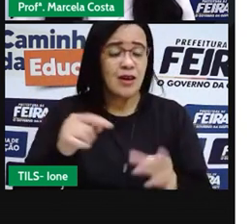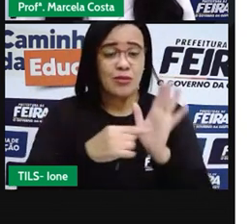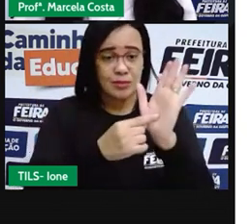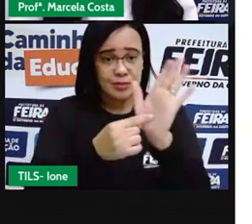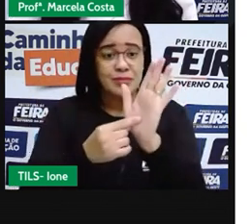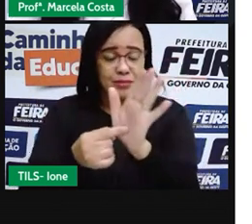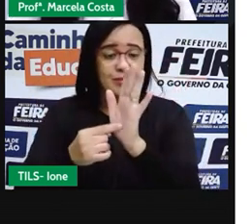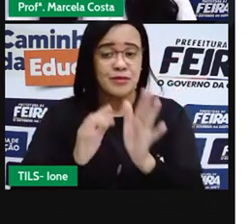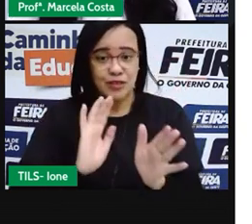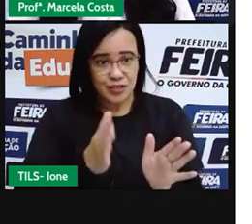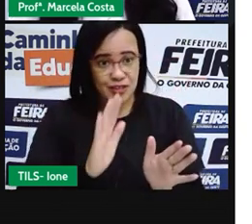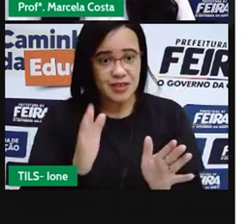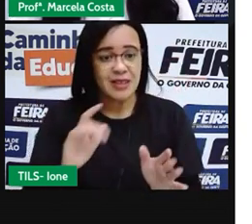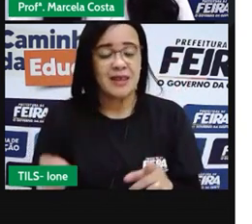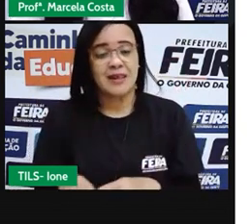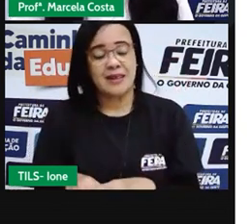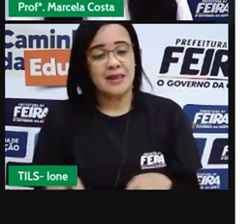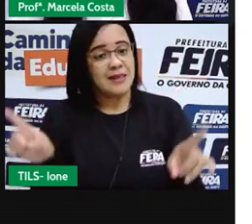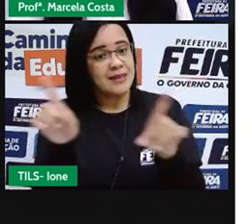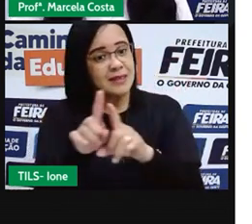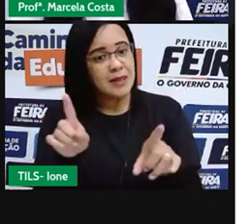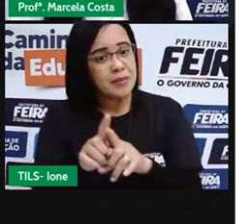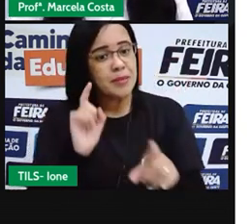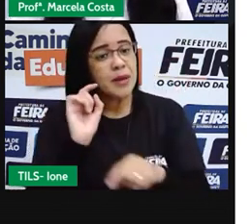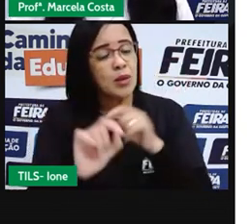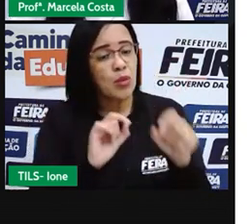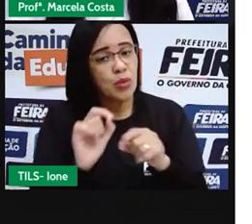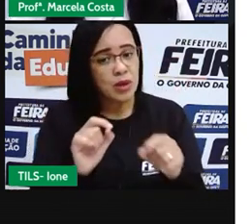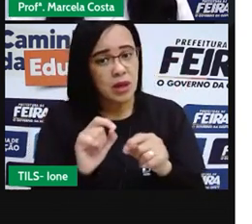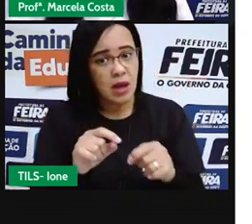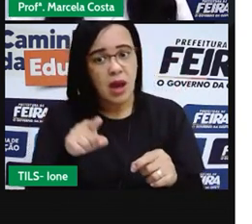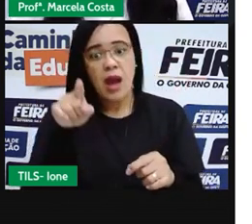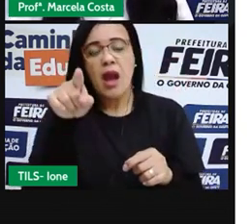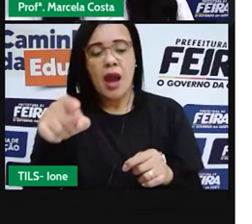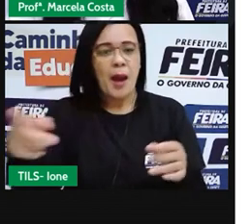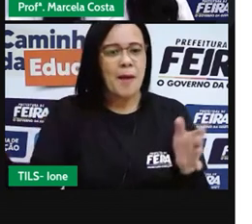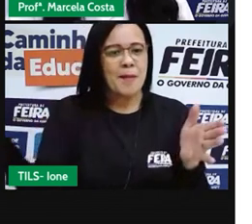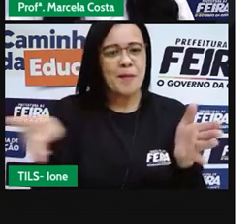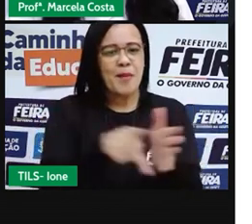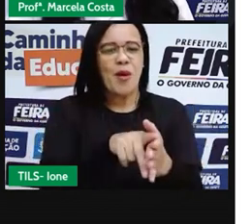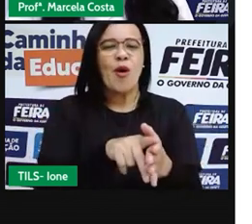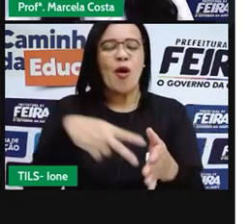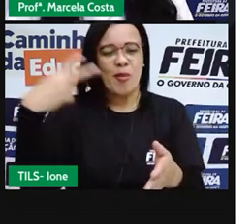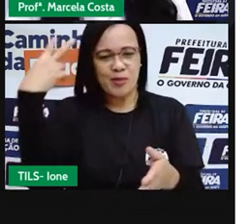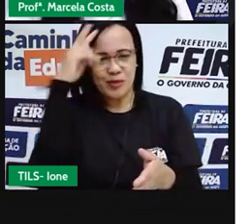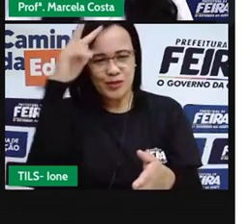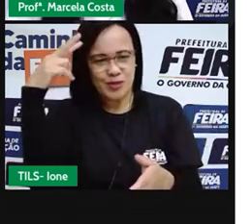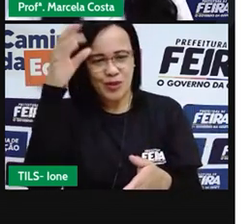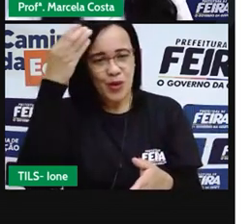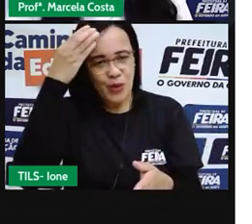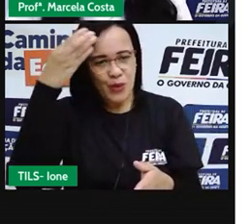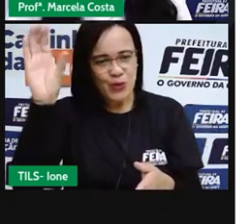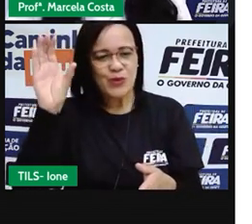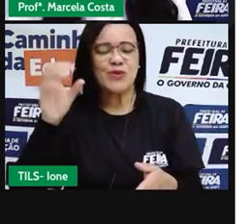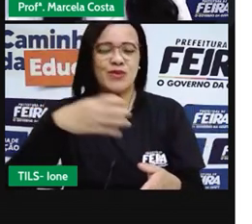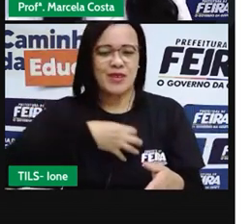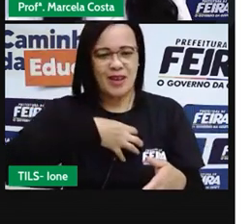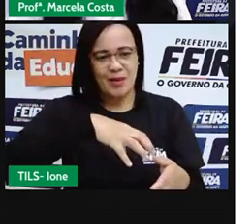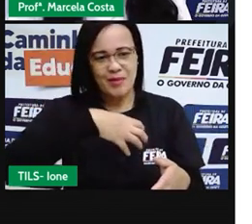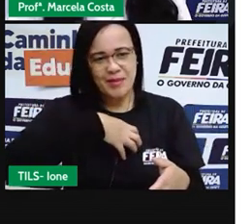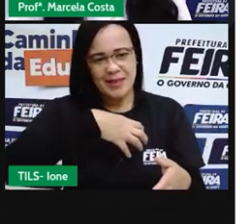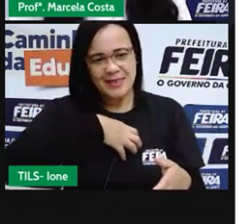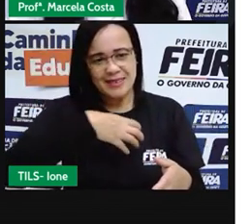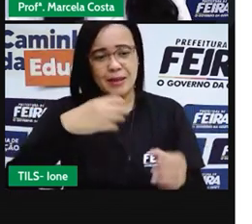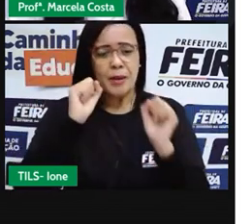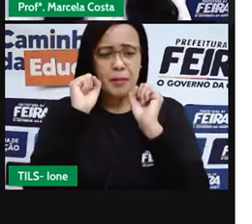tá? E que foram consideradas Patrimônico e Histórico Cultural da Bahia. Você pode